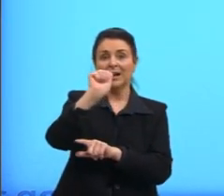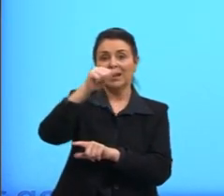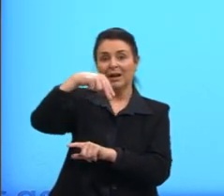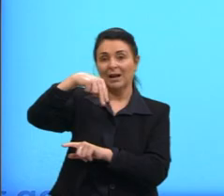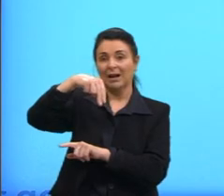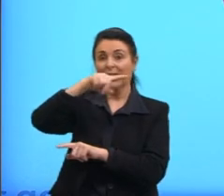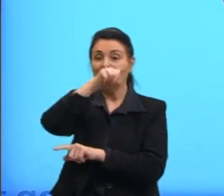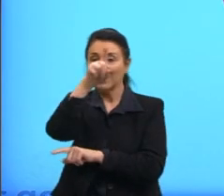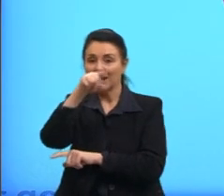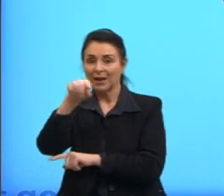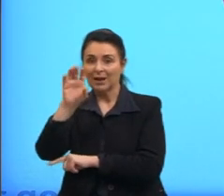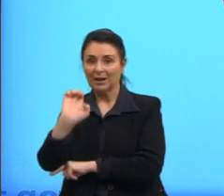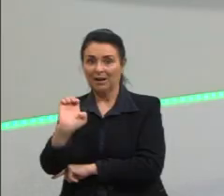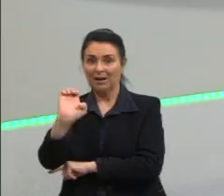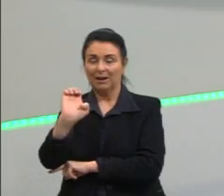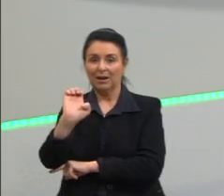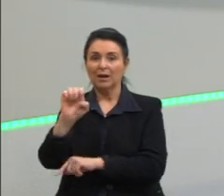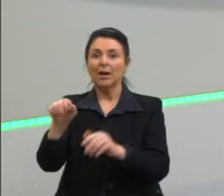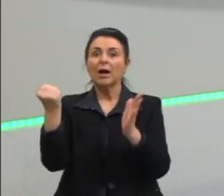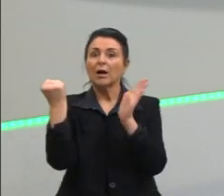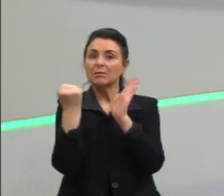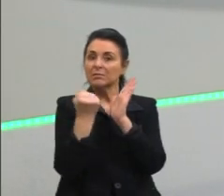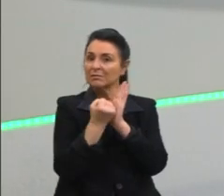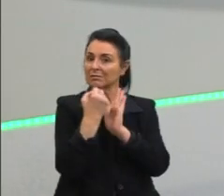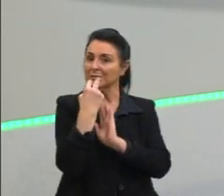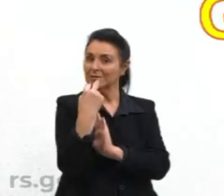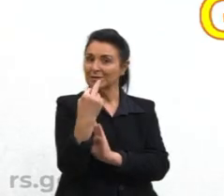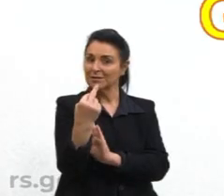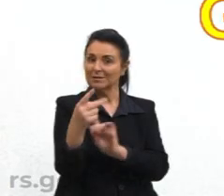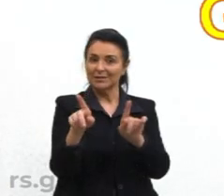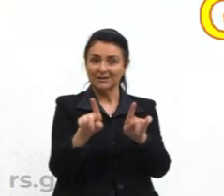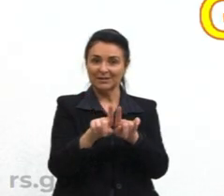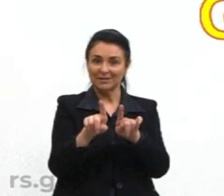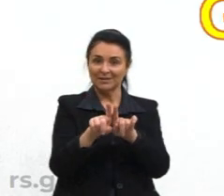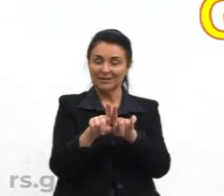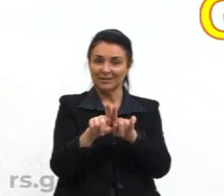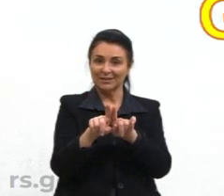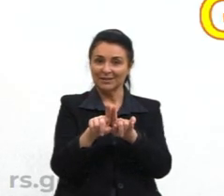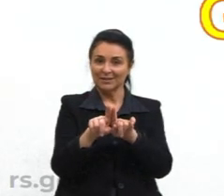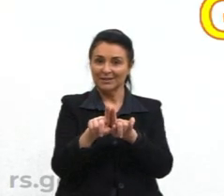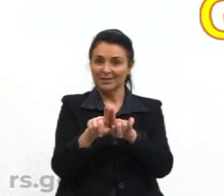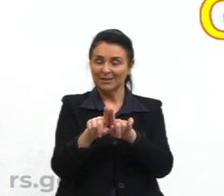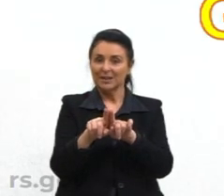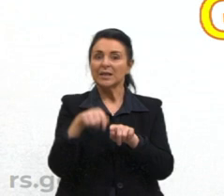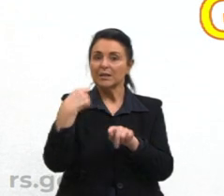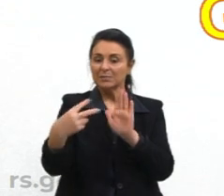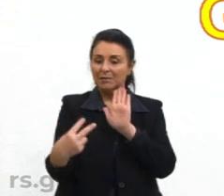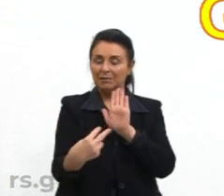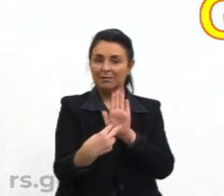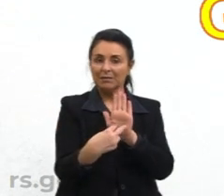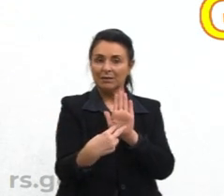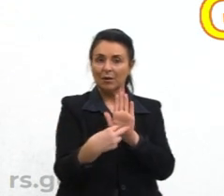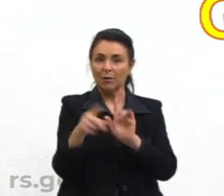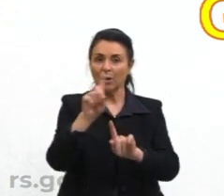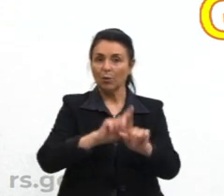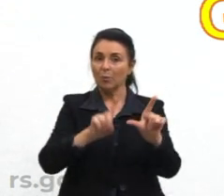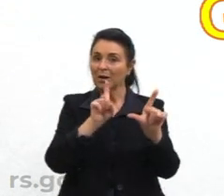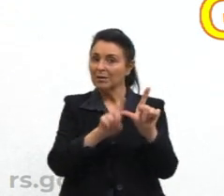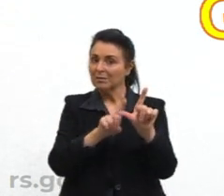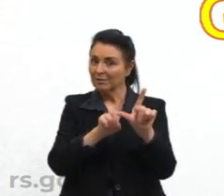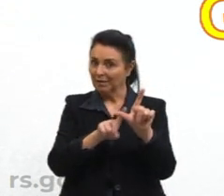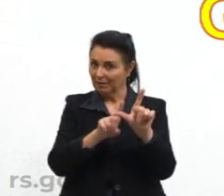que é também símbolo do idioma. E nós precisamos dar atenção para algumas letras desse